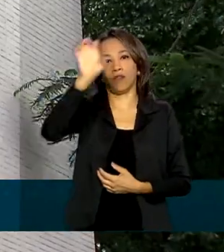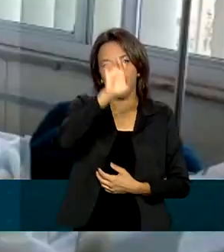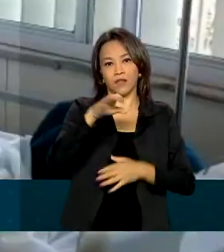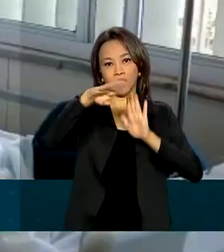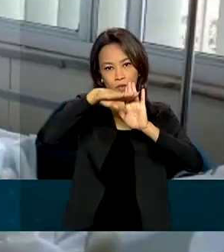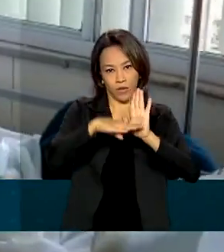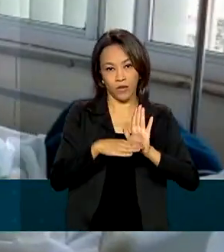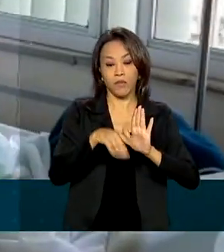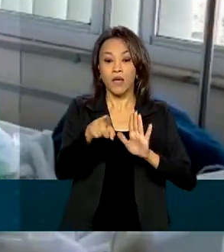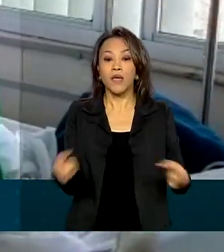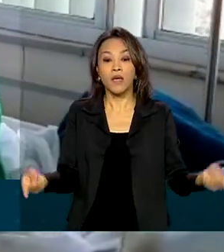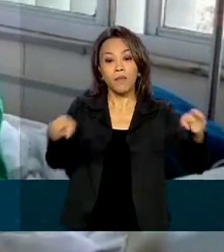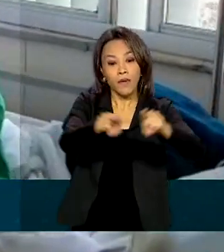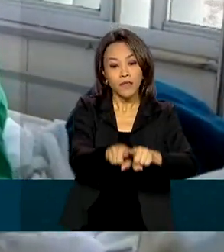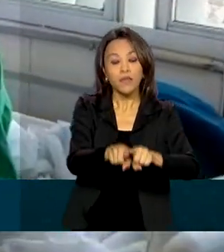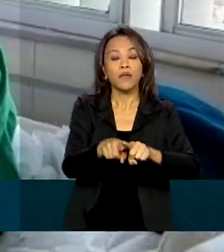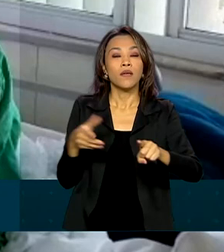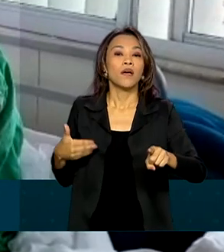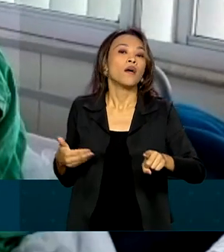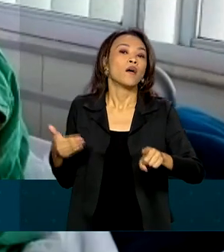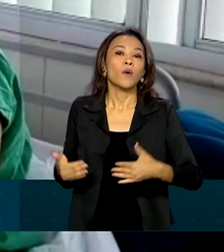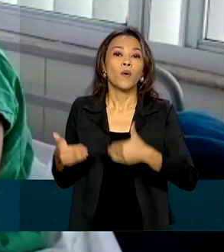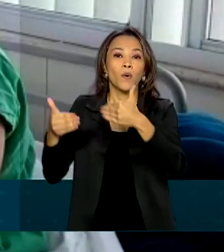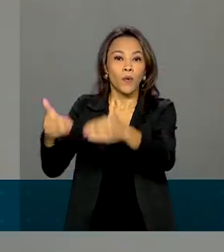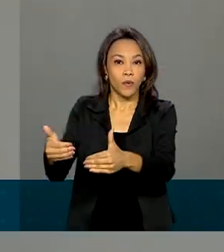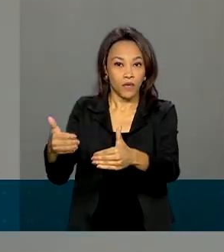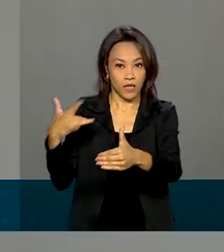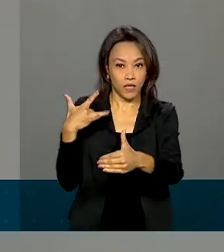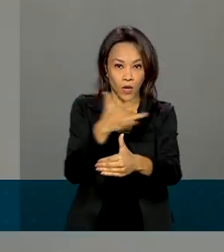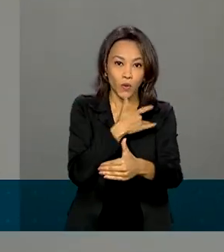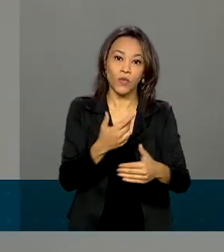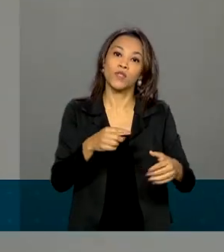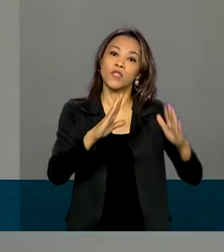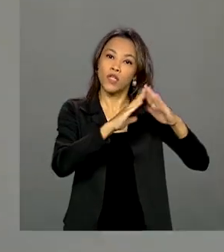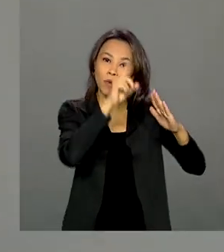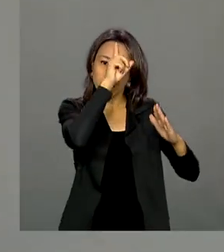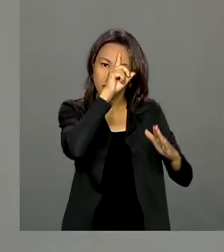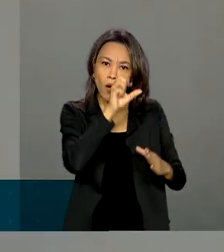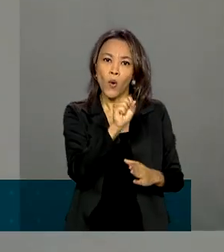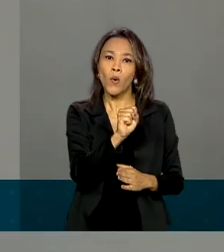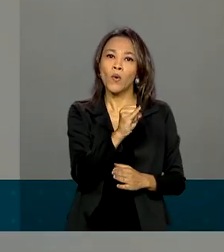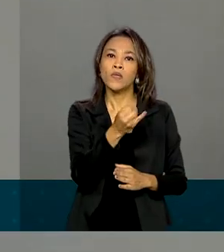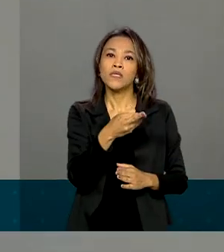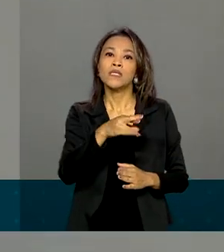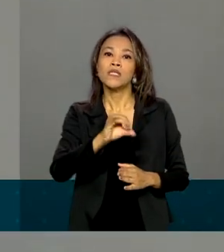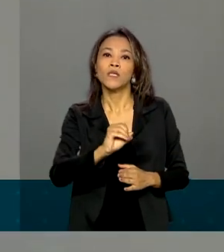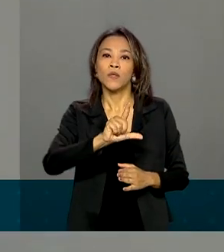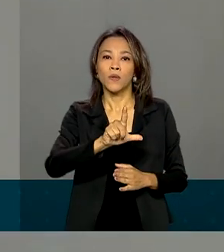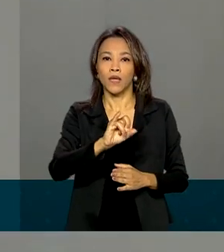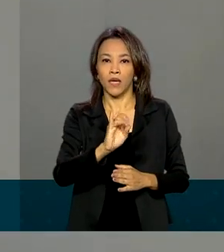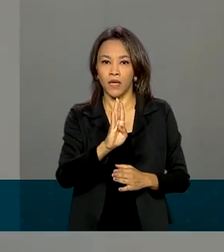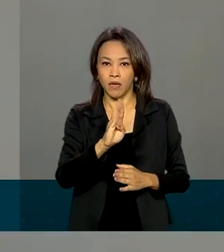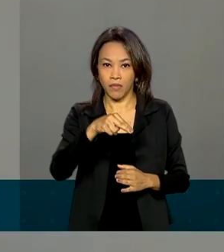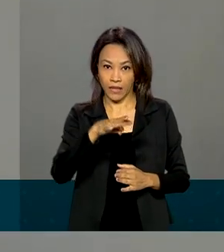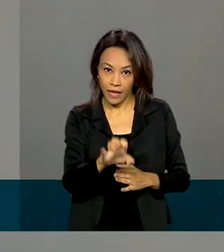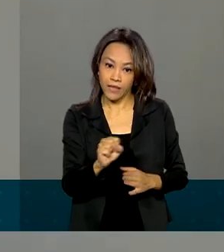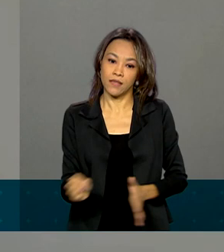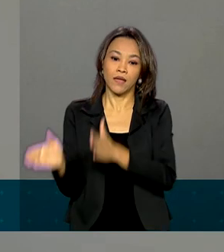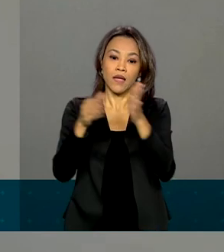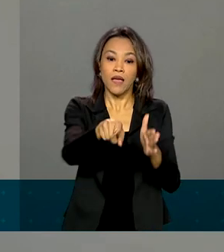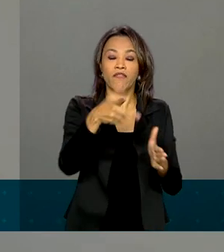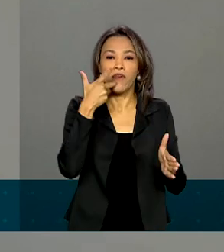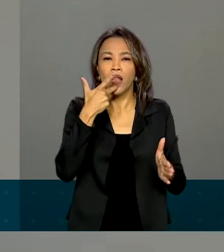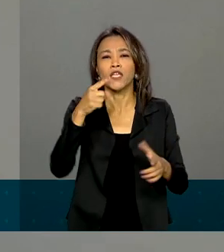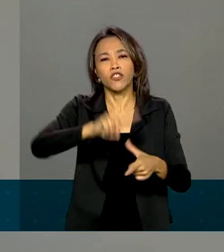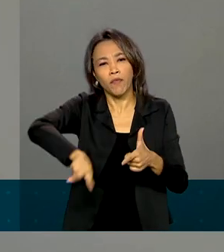da Saúde, em parceria com o Hospital Sírio-Libanês. A maioria dos casos são pacientes que sofreram um processo de intubação orotraqueal.